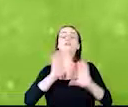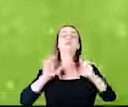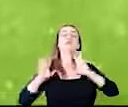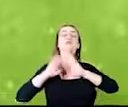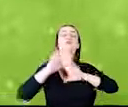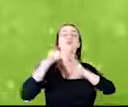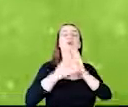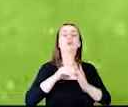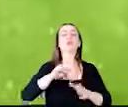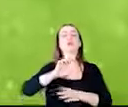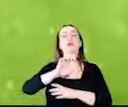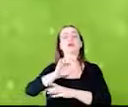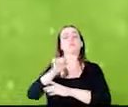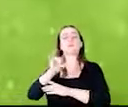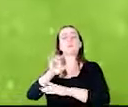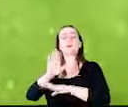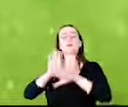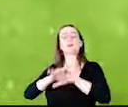fez em 2018.